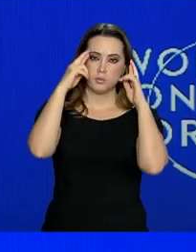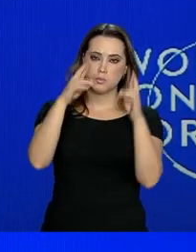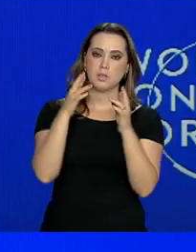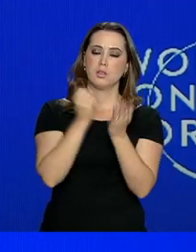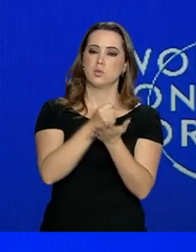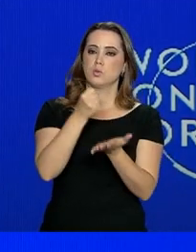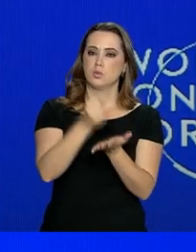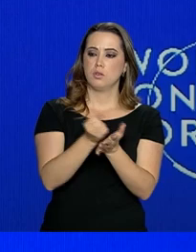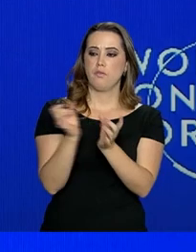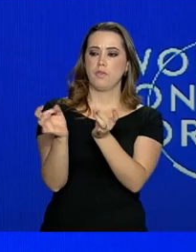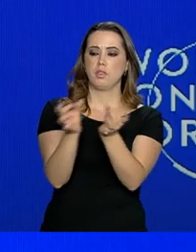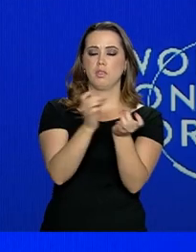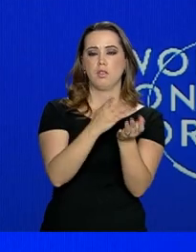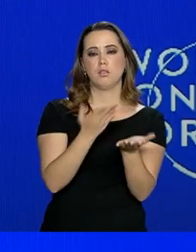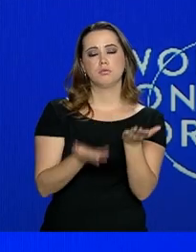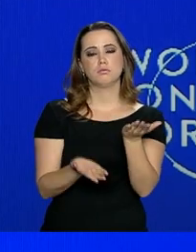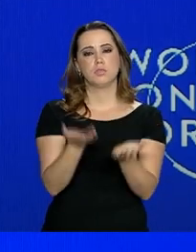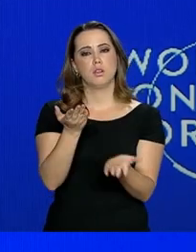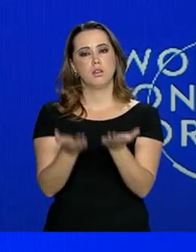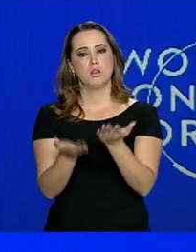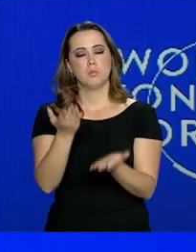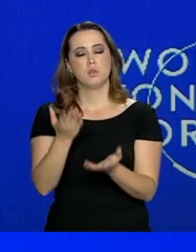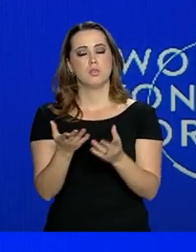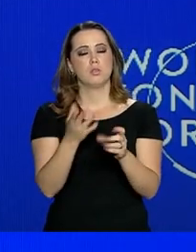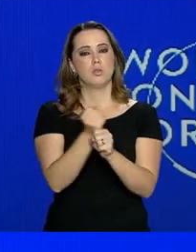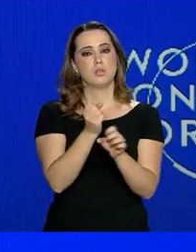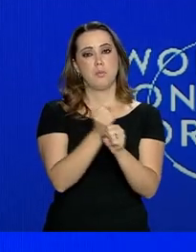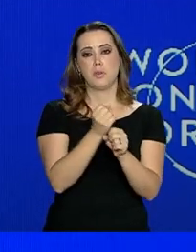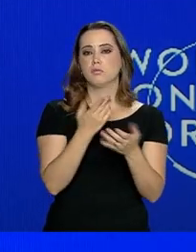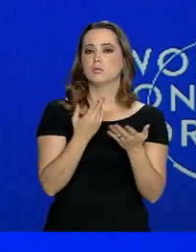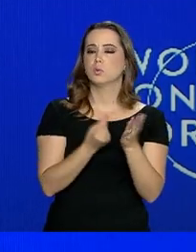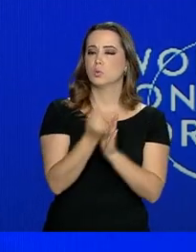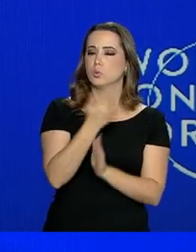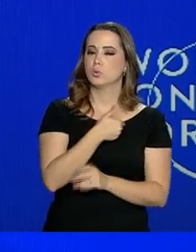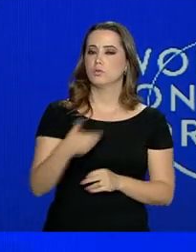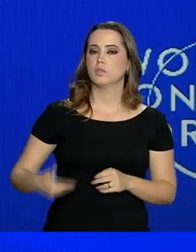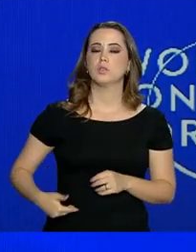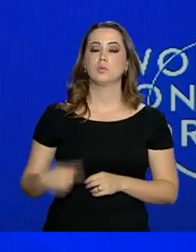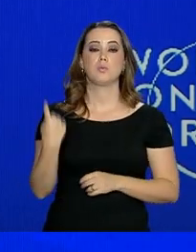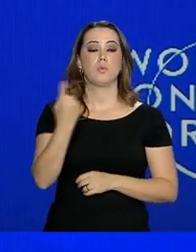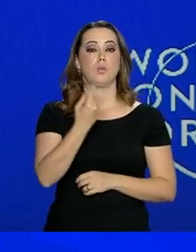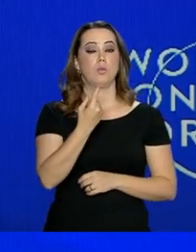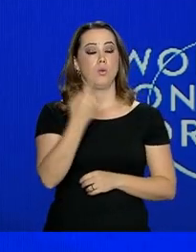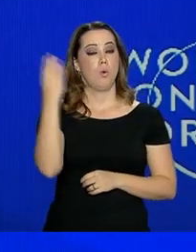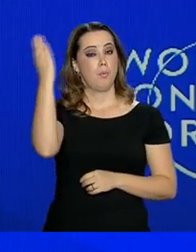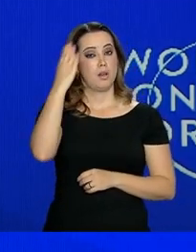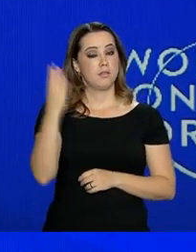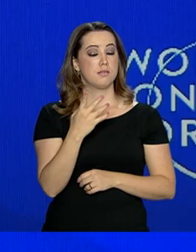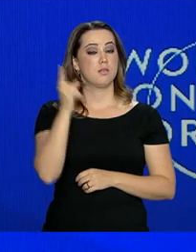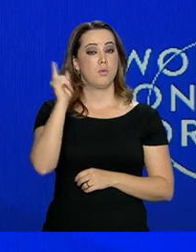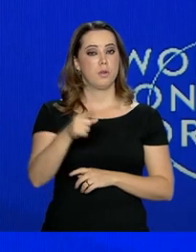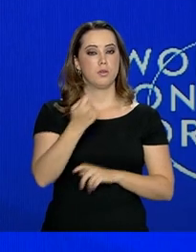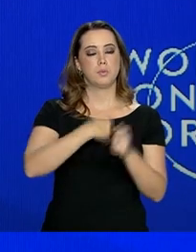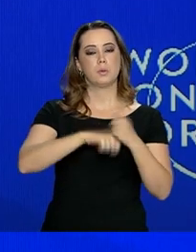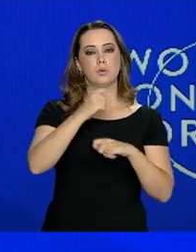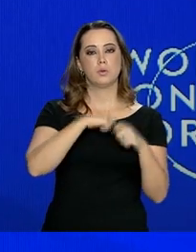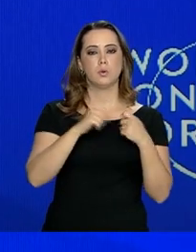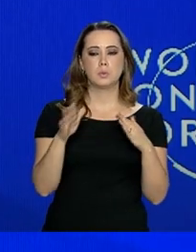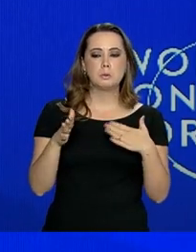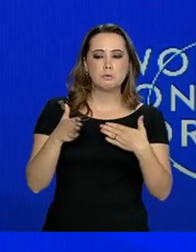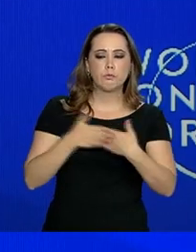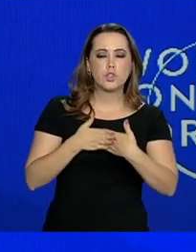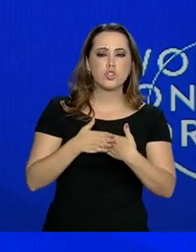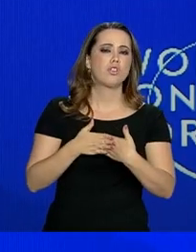privatizando e equilibrando as contas públicas. O Brasil ainda é uma economia relativamente